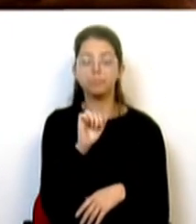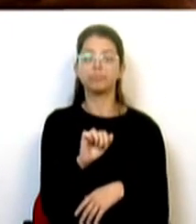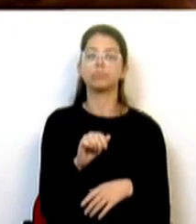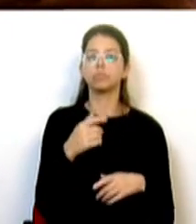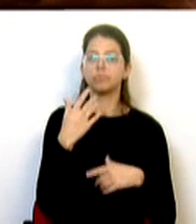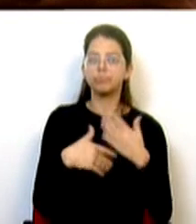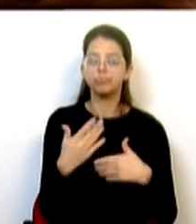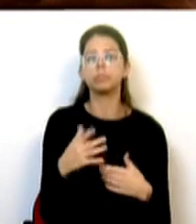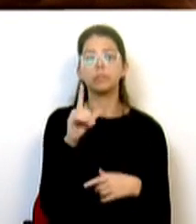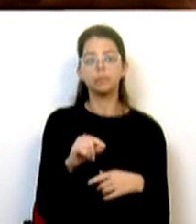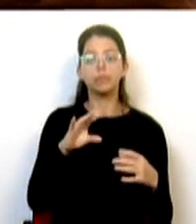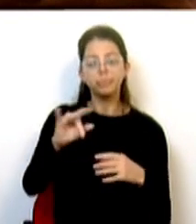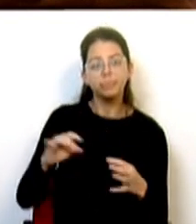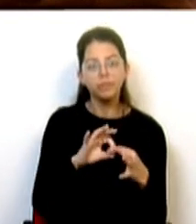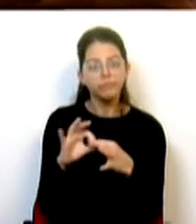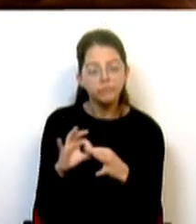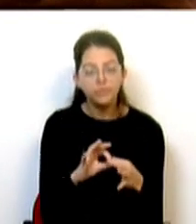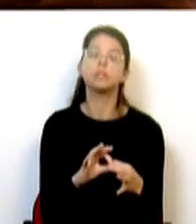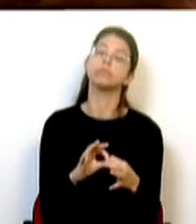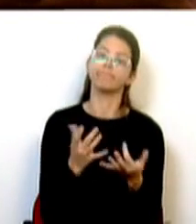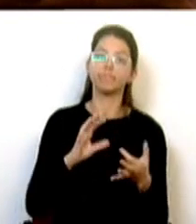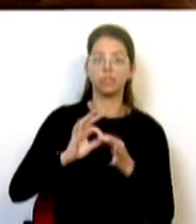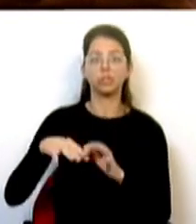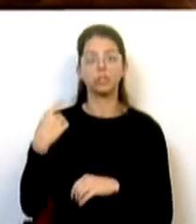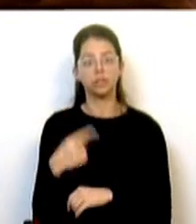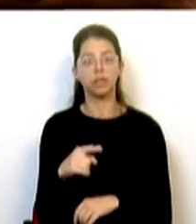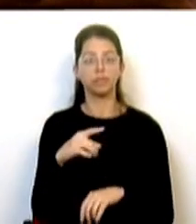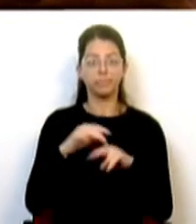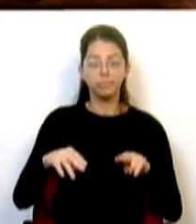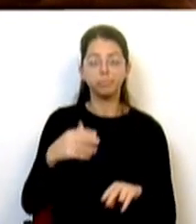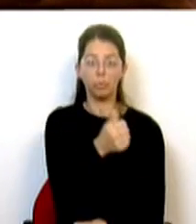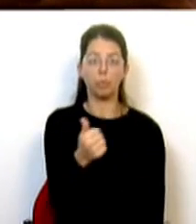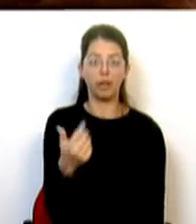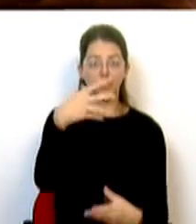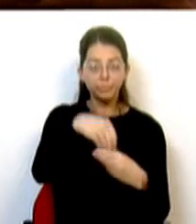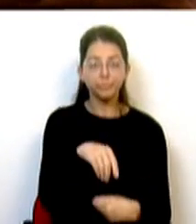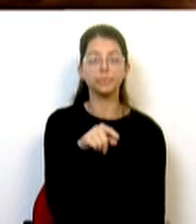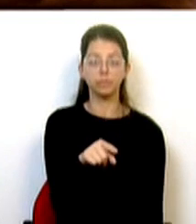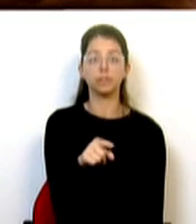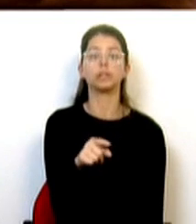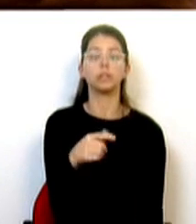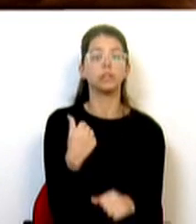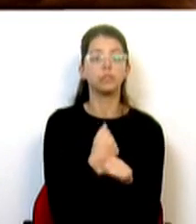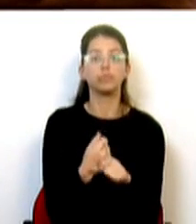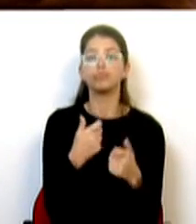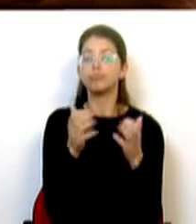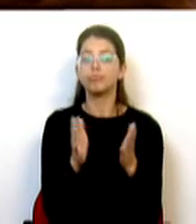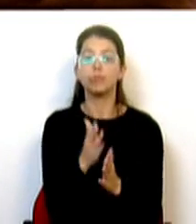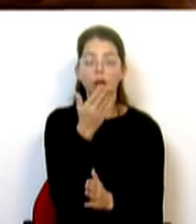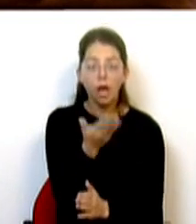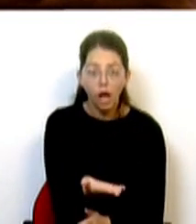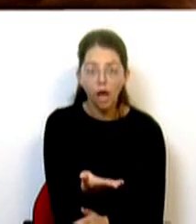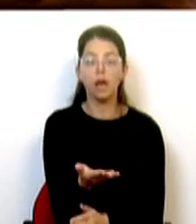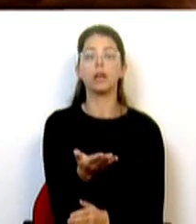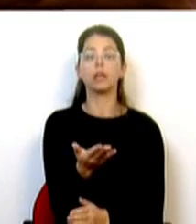por razões de coesão territorial faz sentido que a construção deste equipamento seja o Bomberral, que oferece todo o tipo de serviços e condições necessárias para